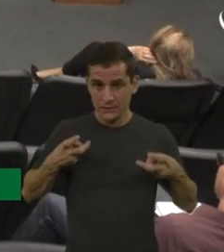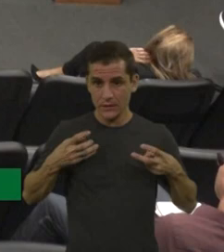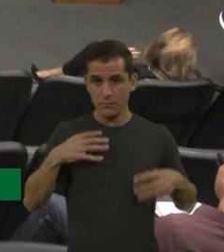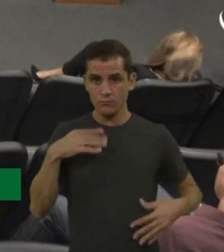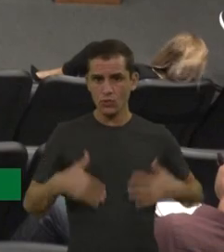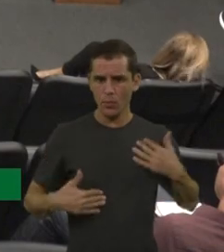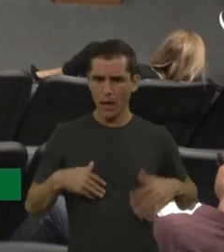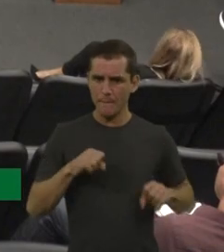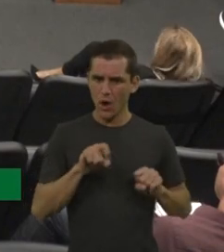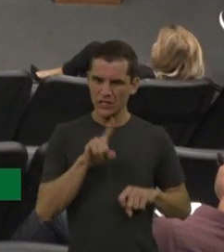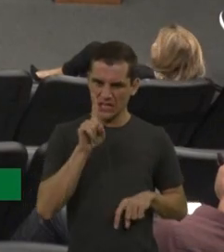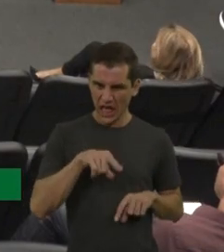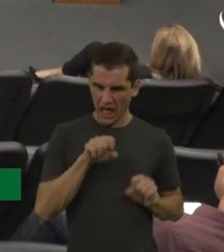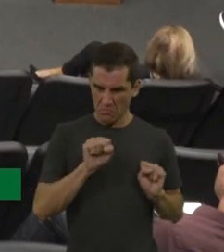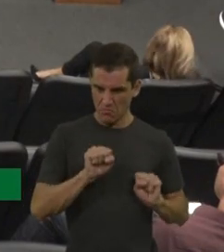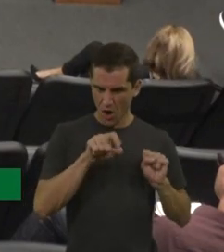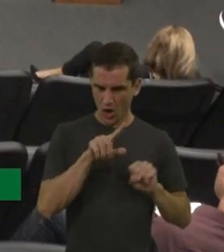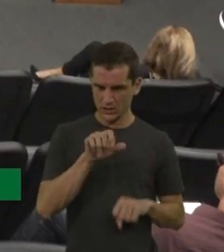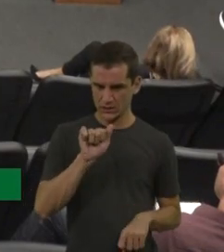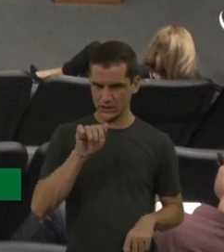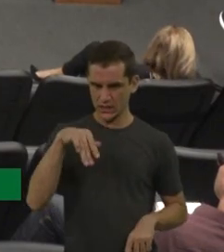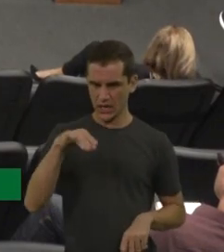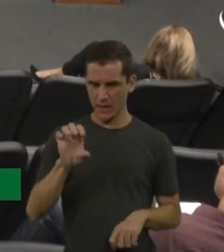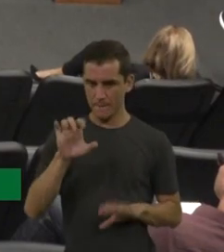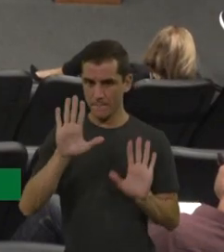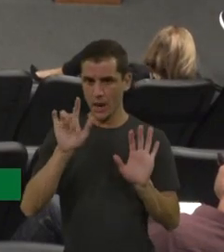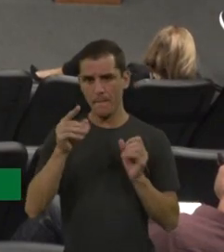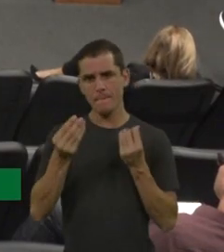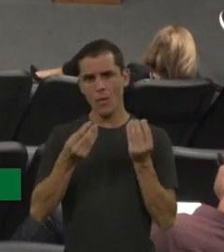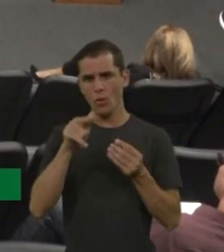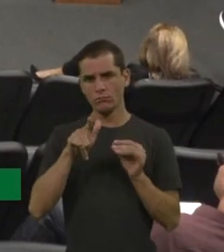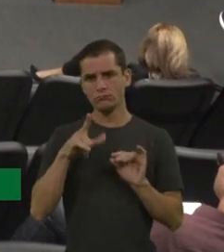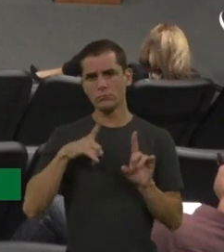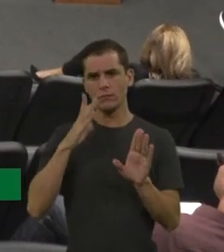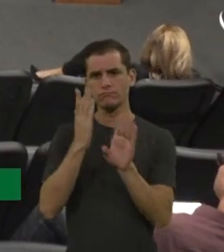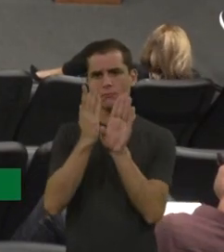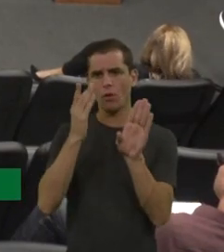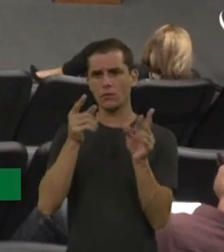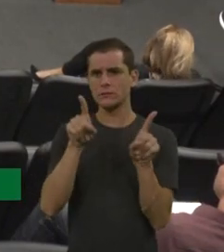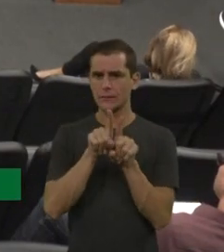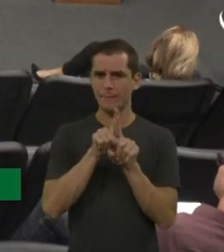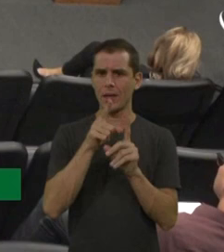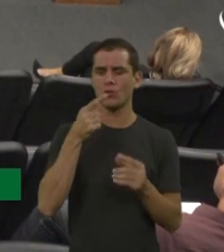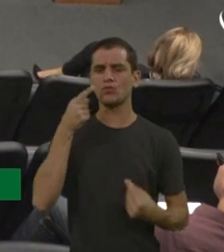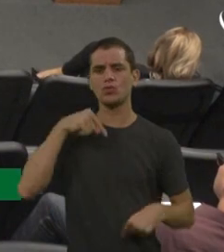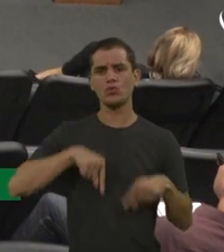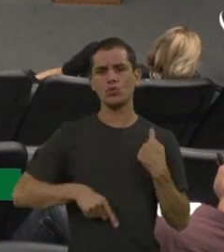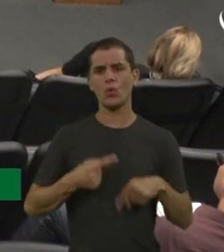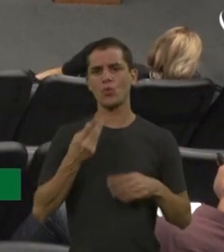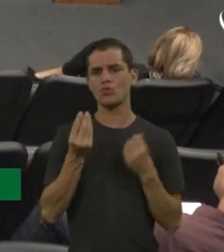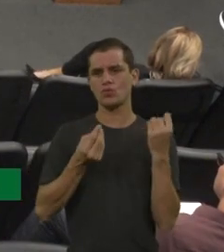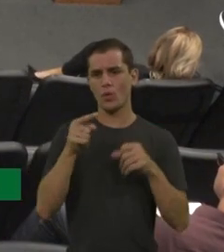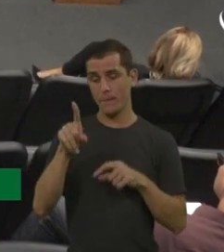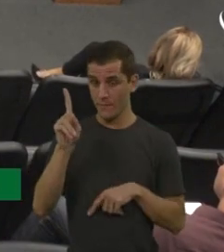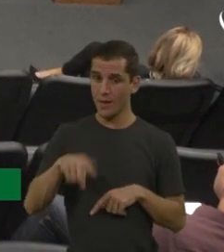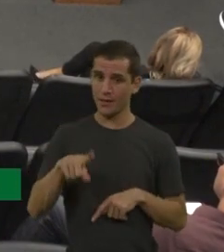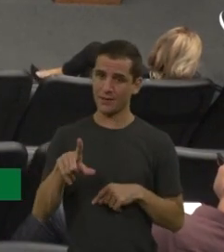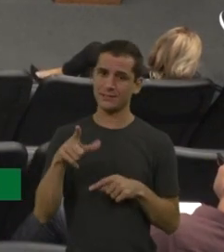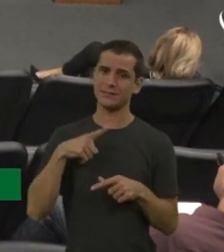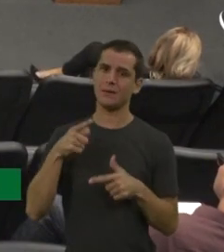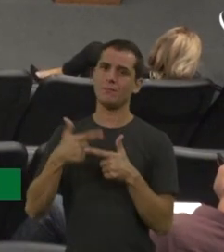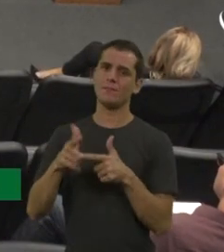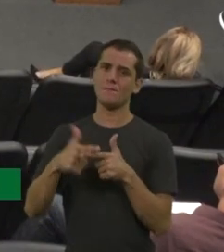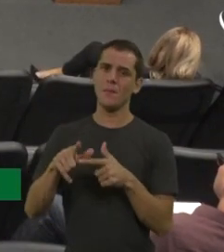AME, seria se a gente encontrar as polimioclonias e também se a gente encontrar as fasciculações, tem grande chance de ser uma atrofia